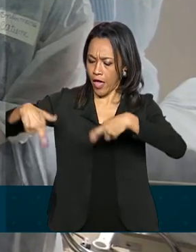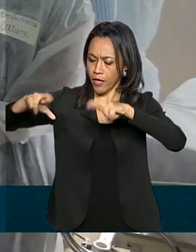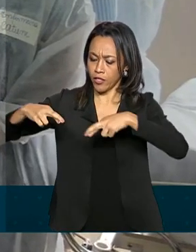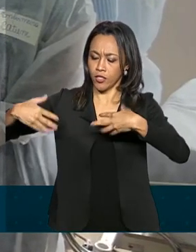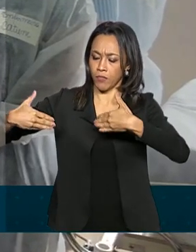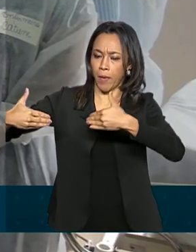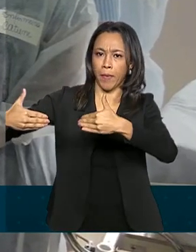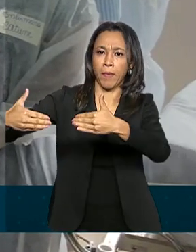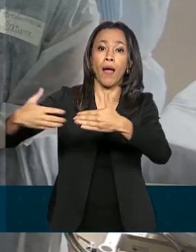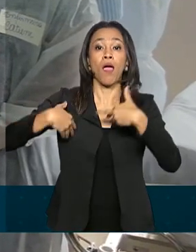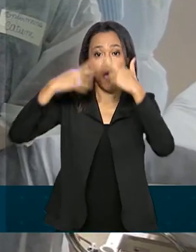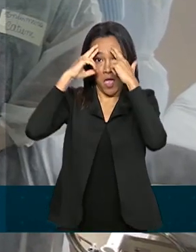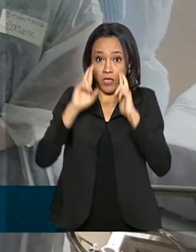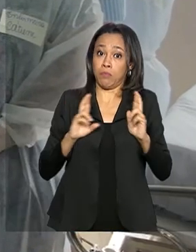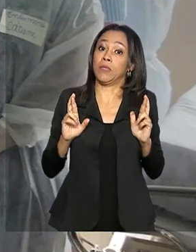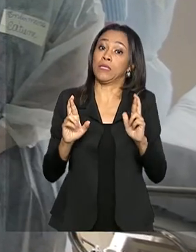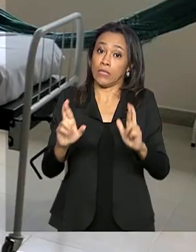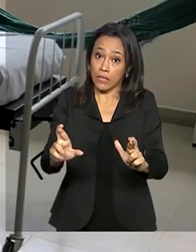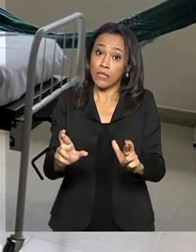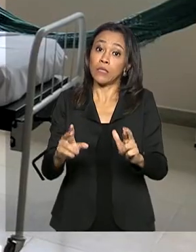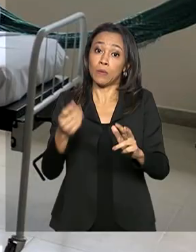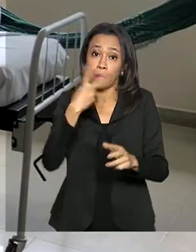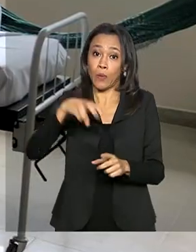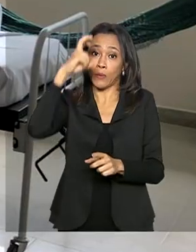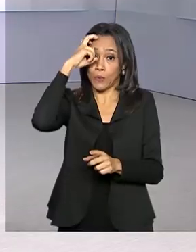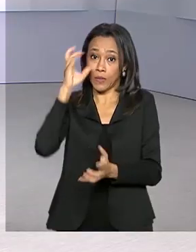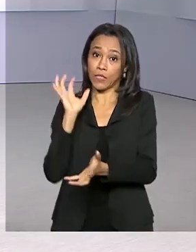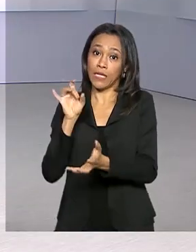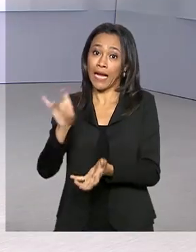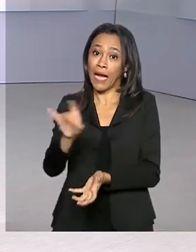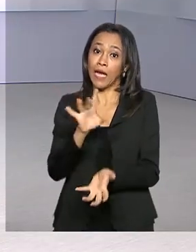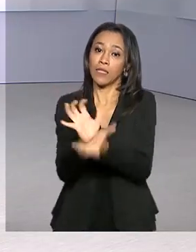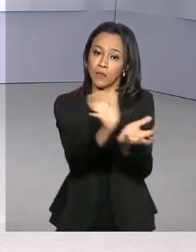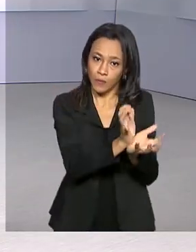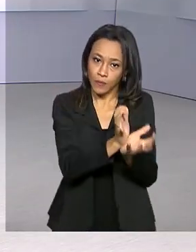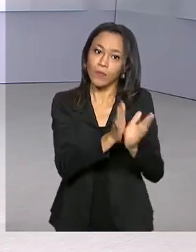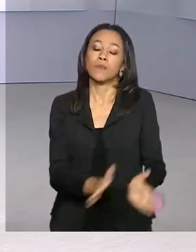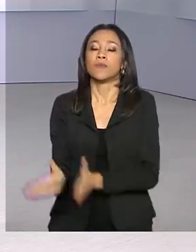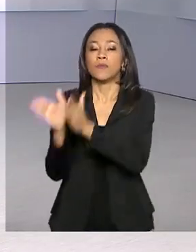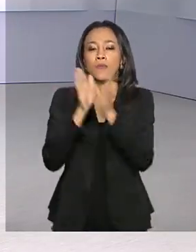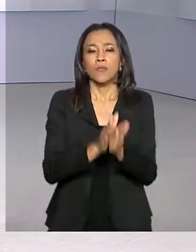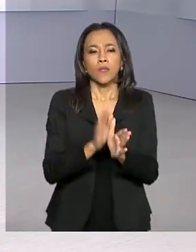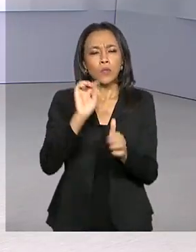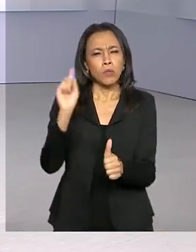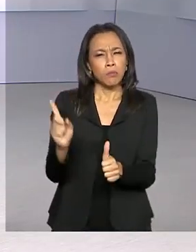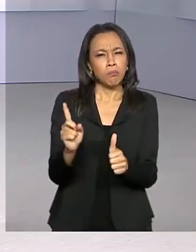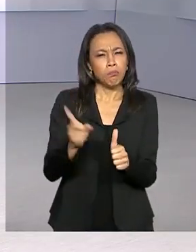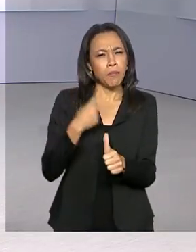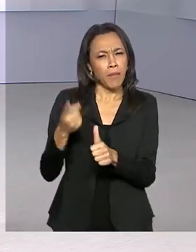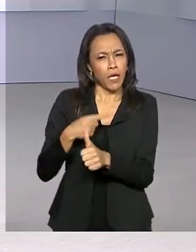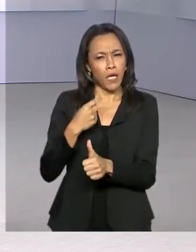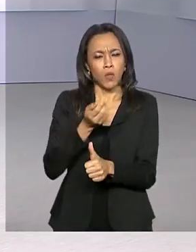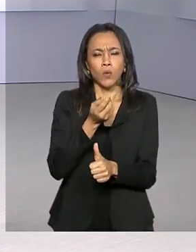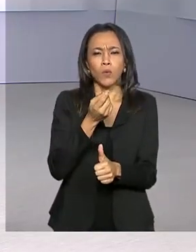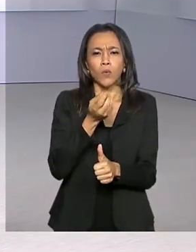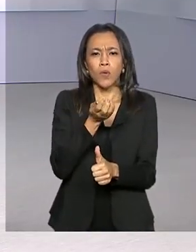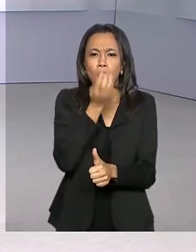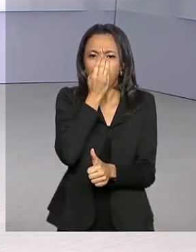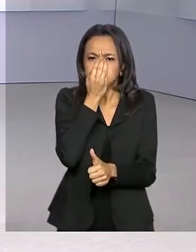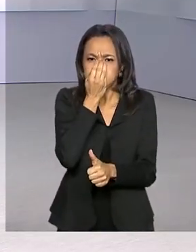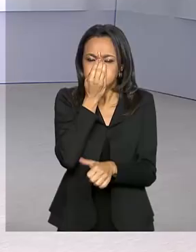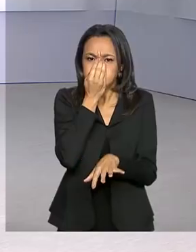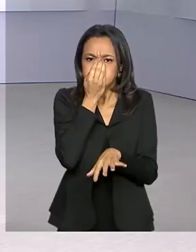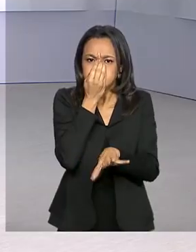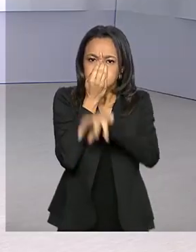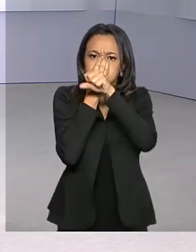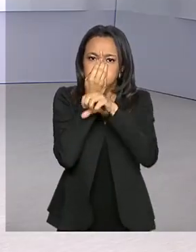respeitando a cultura de cada etnia. Os primeiros 500 respiradores dos mil que foram doados